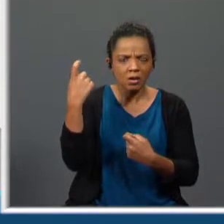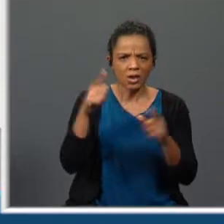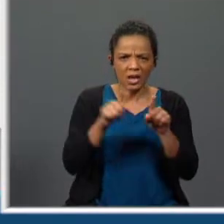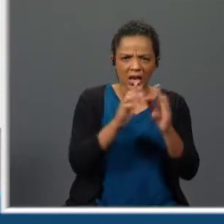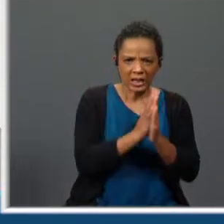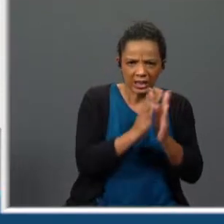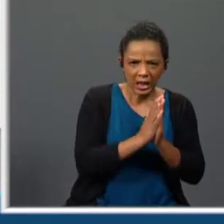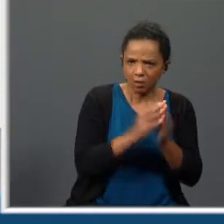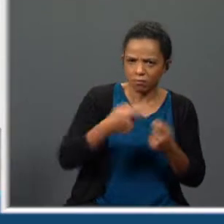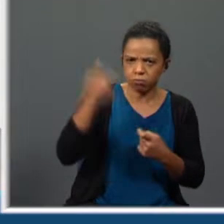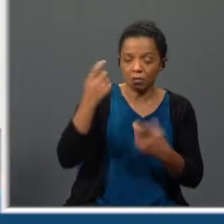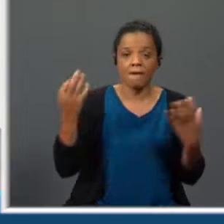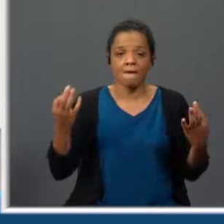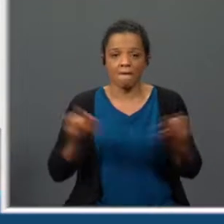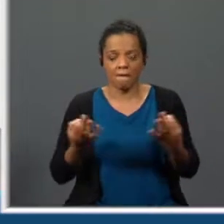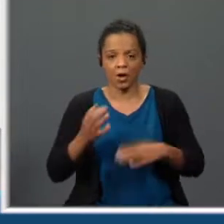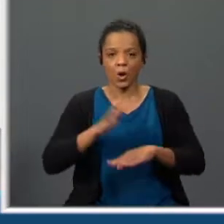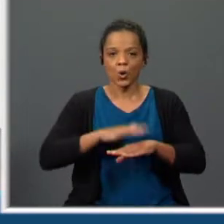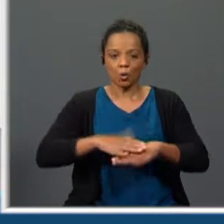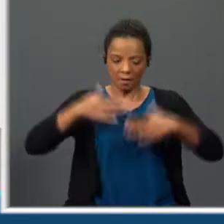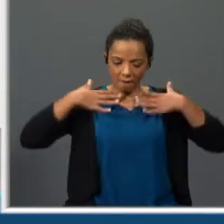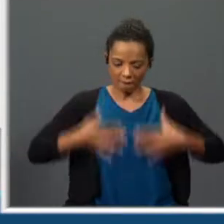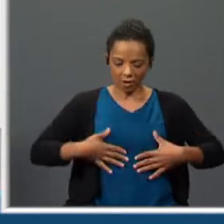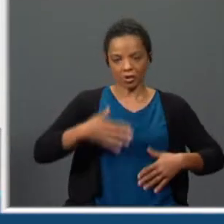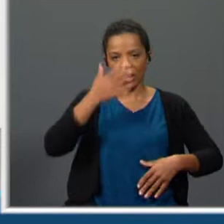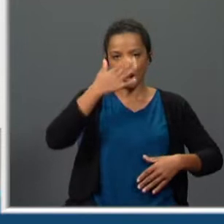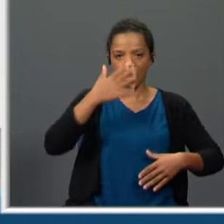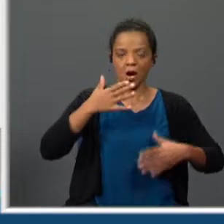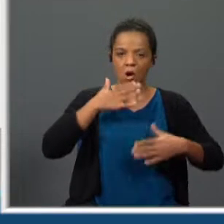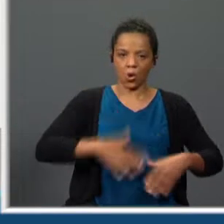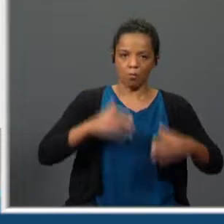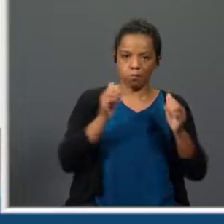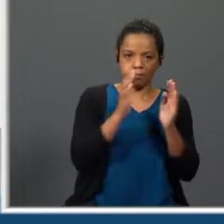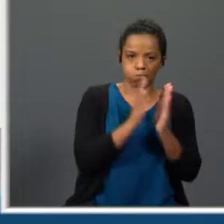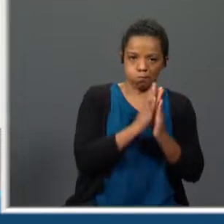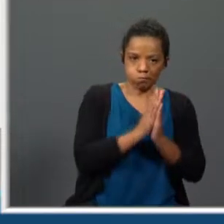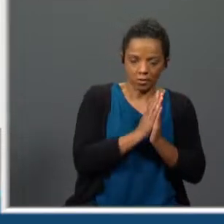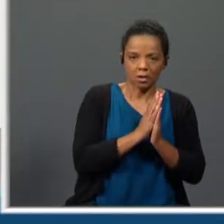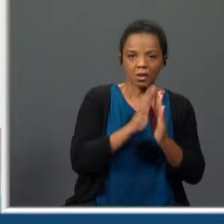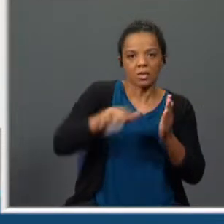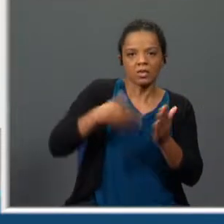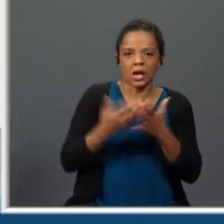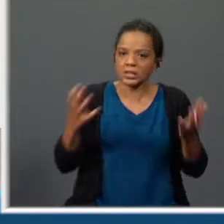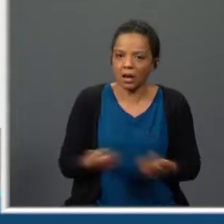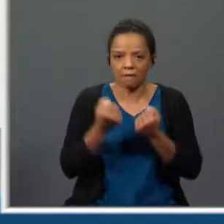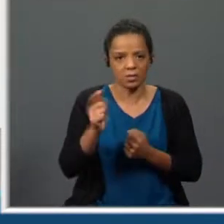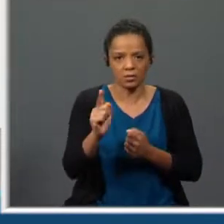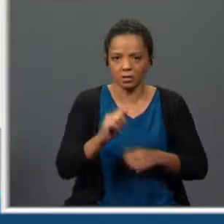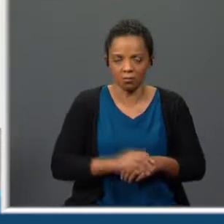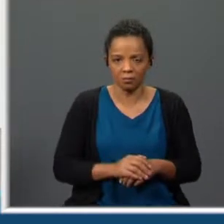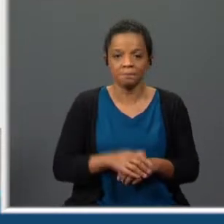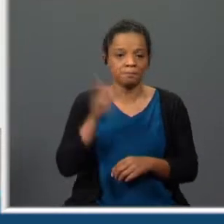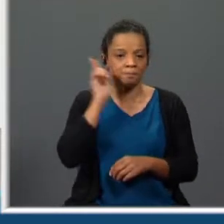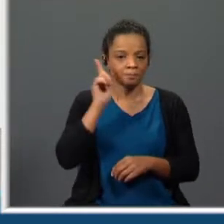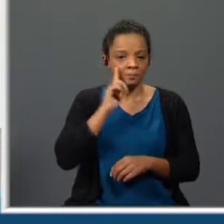do clero. De facto, não é por se vestir como um frade que Frei Gabriel terá a salvação garantida. Mais